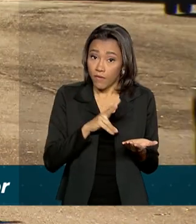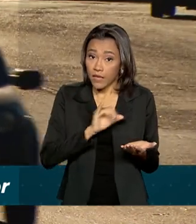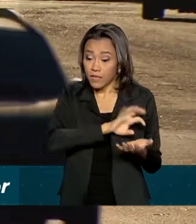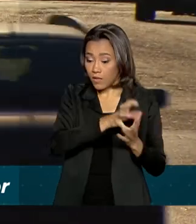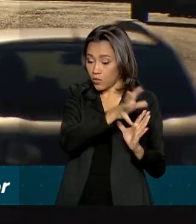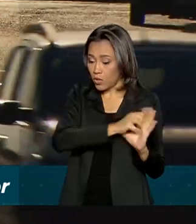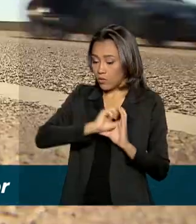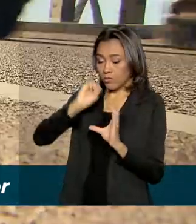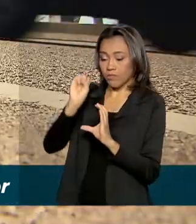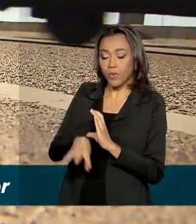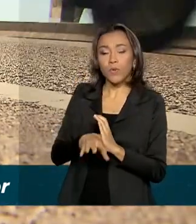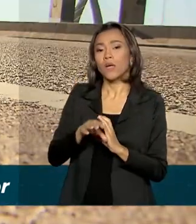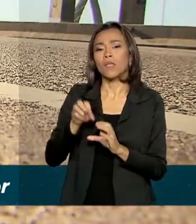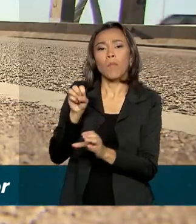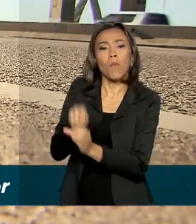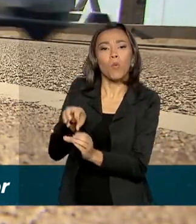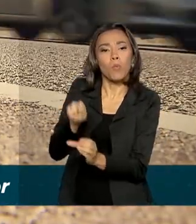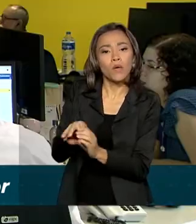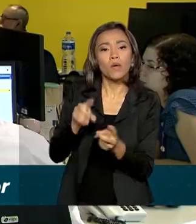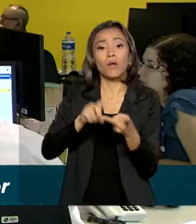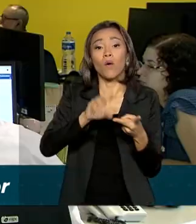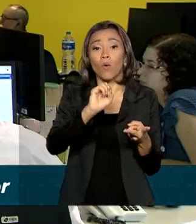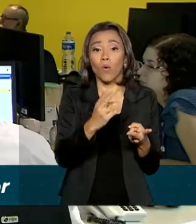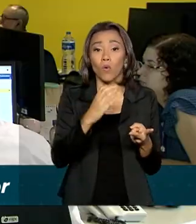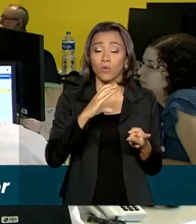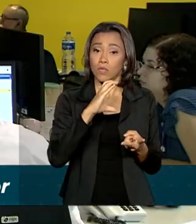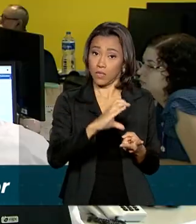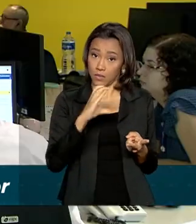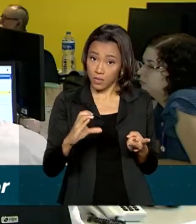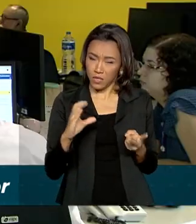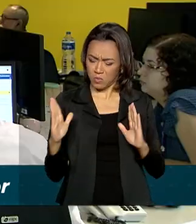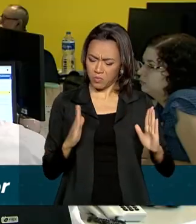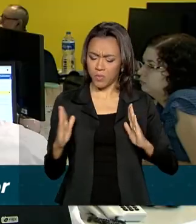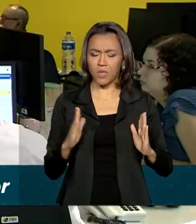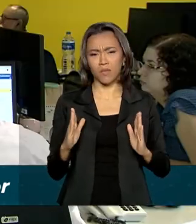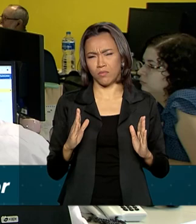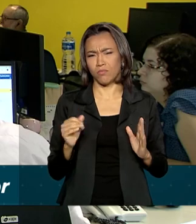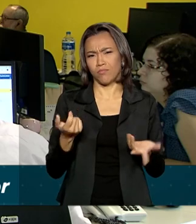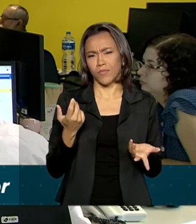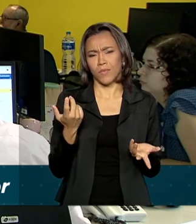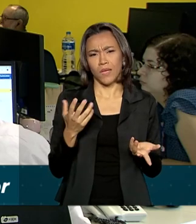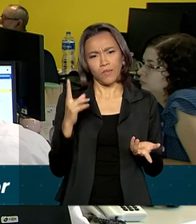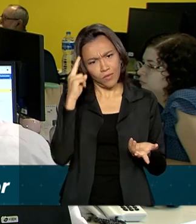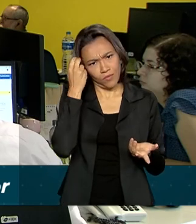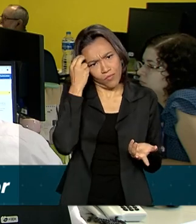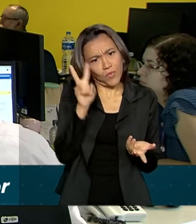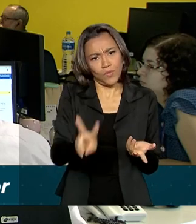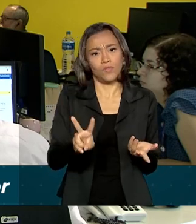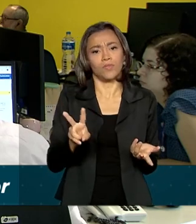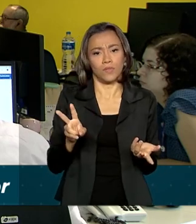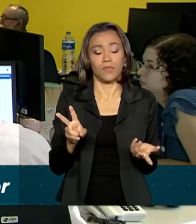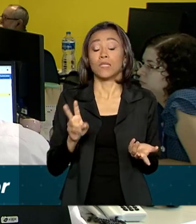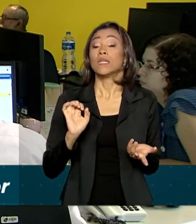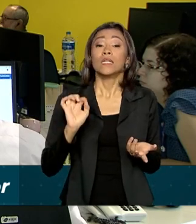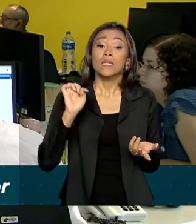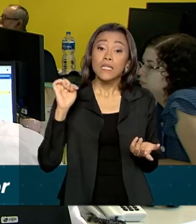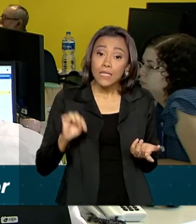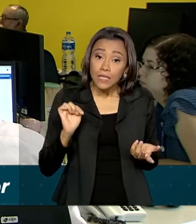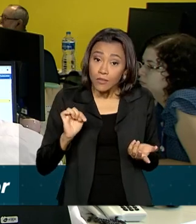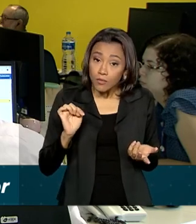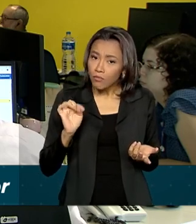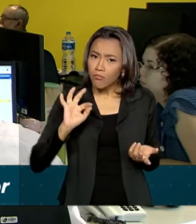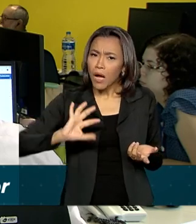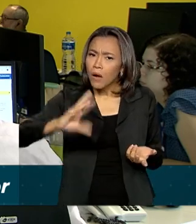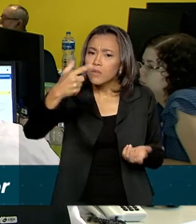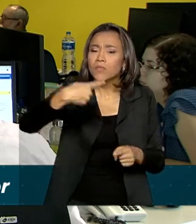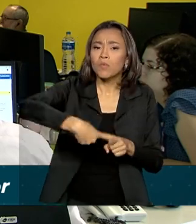ou na conta poupança do proprietário do veículo no prazo de até dois dias úteis. Esse ressarcimento acontece depois de o Supremo